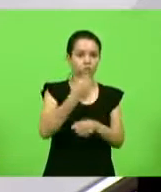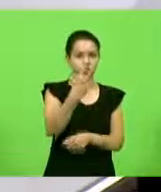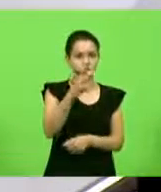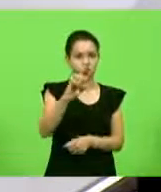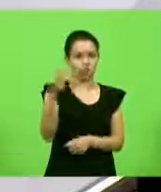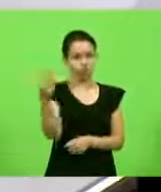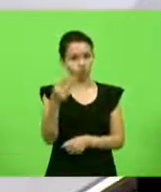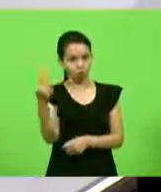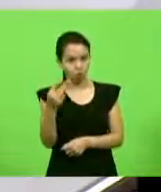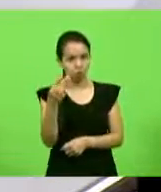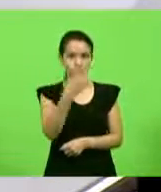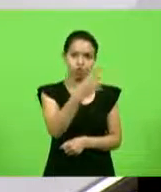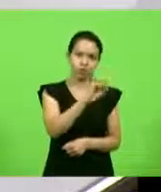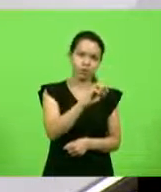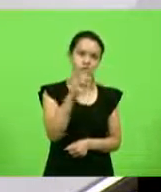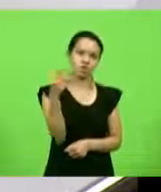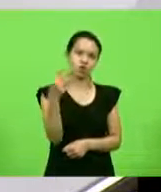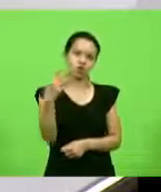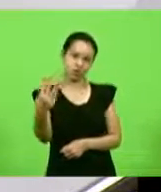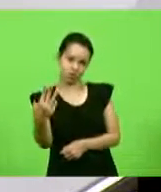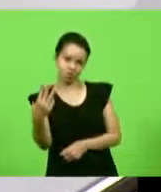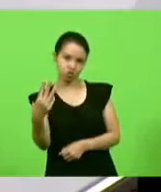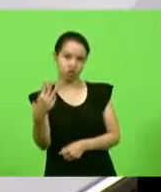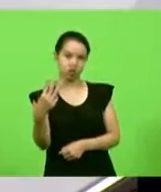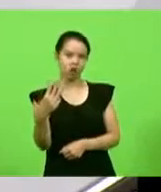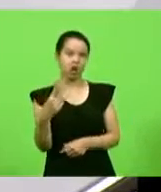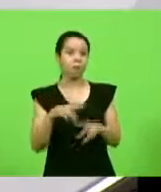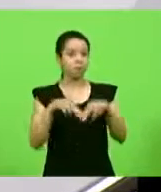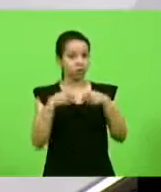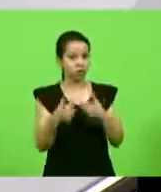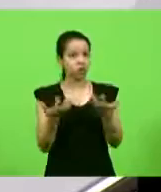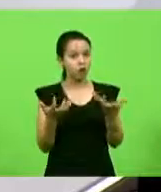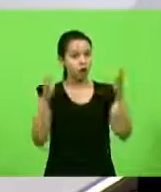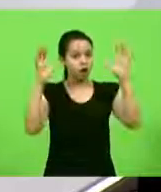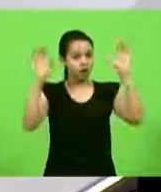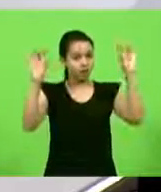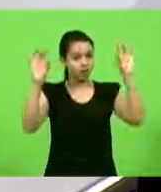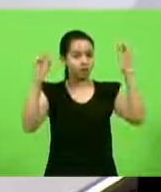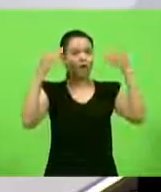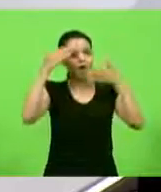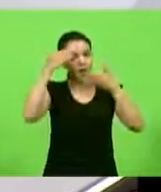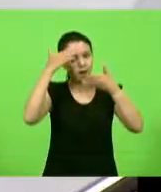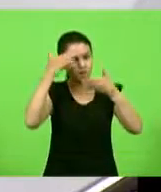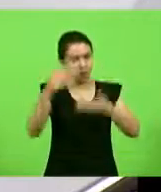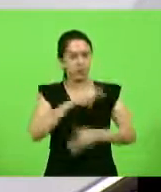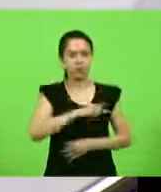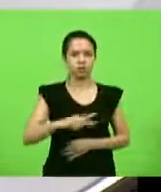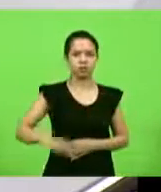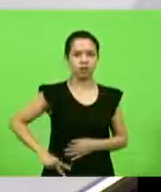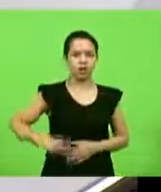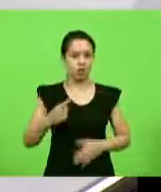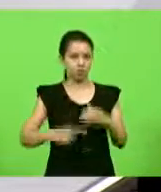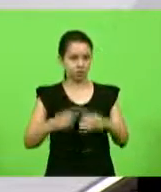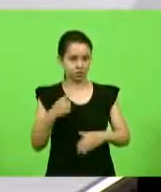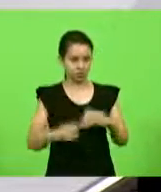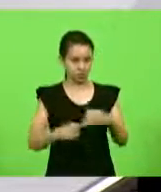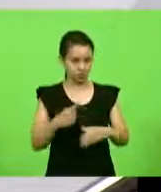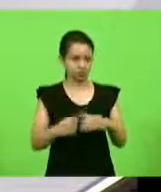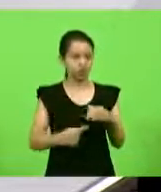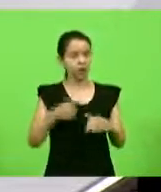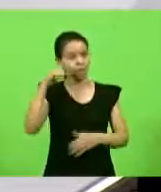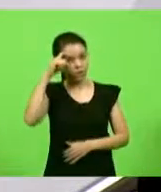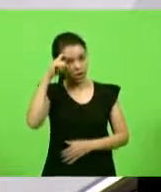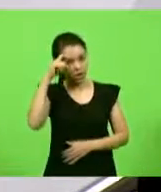E é por isso que eu quero aqui, de um modo muito especial, agradecer. Agradecer ao presidente da comissão, deputado Marcos Vieira, que